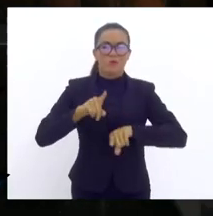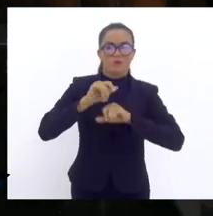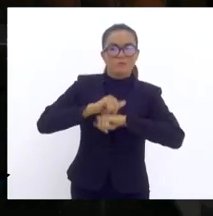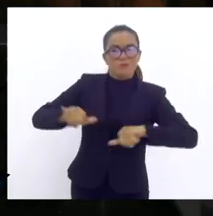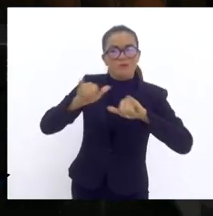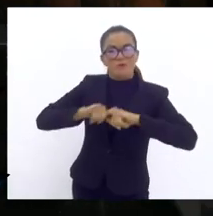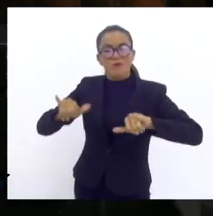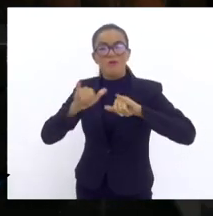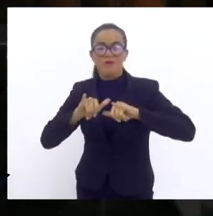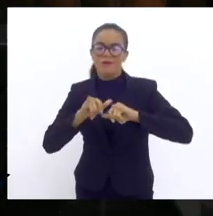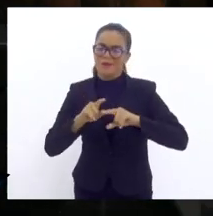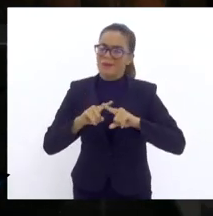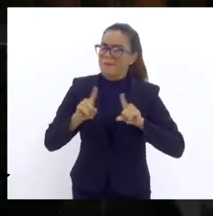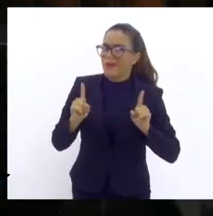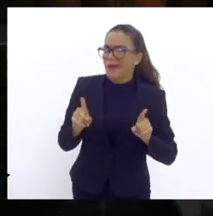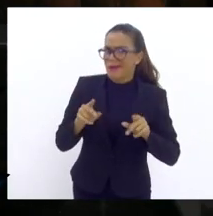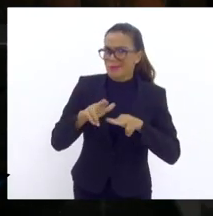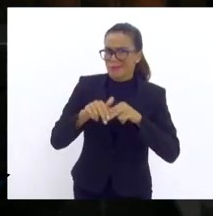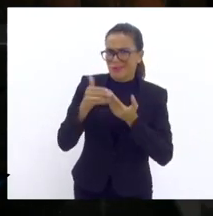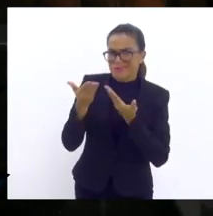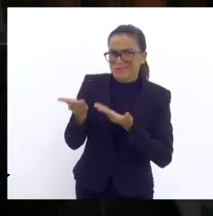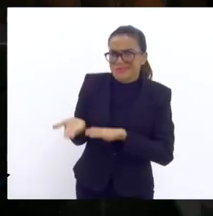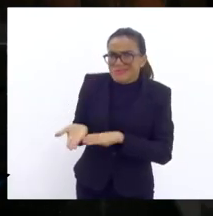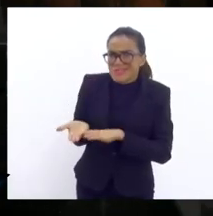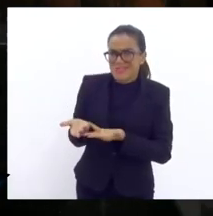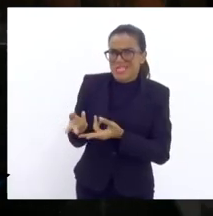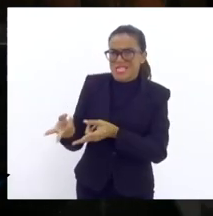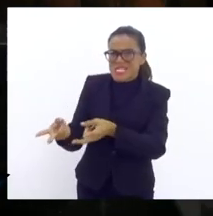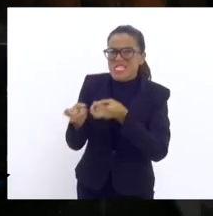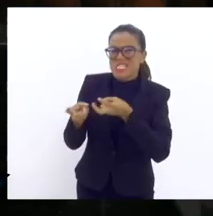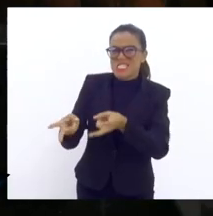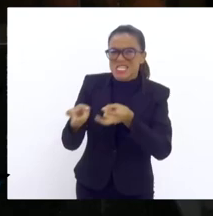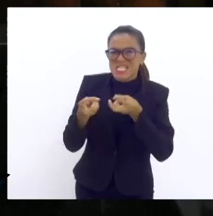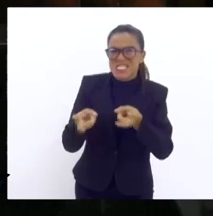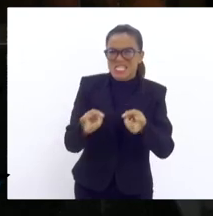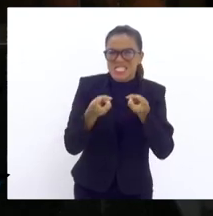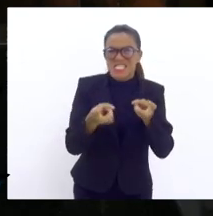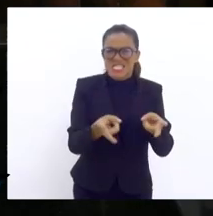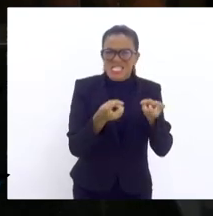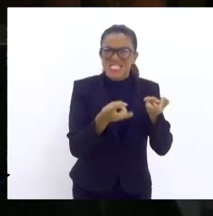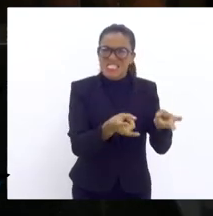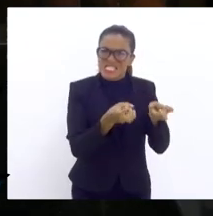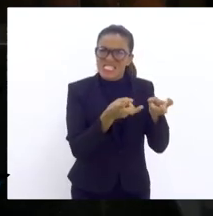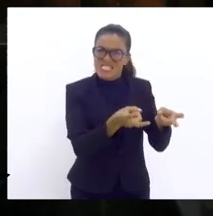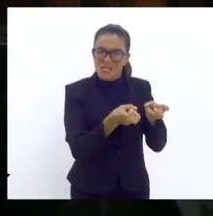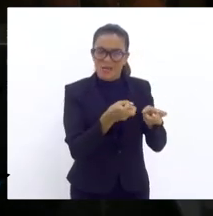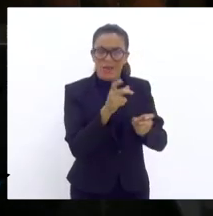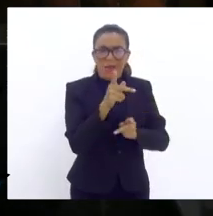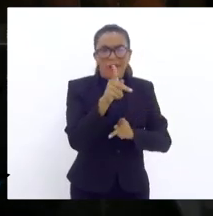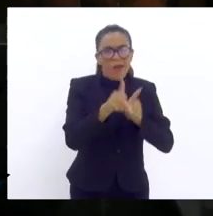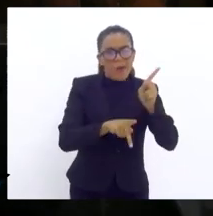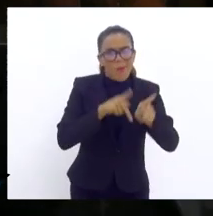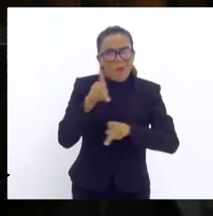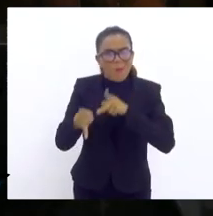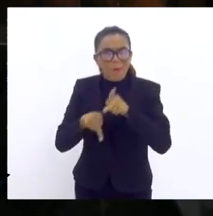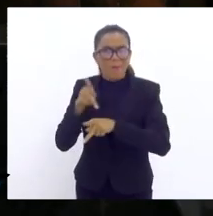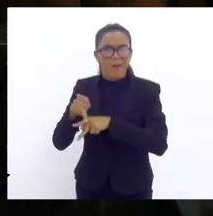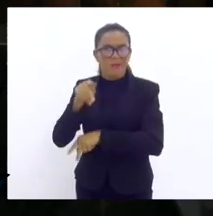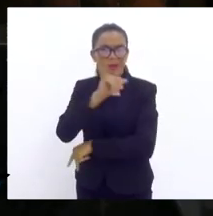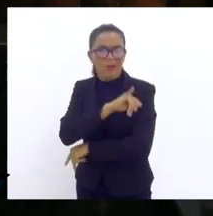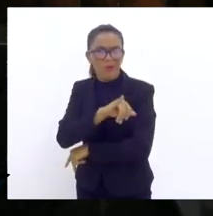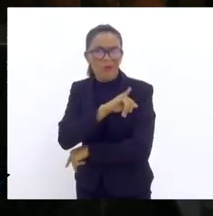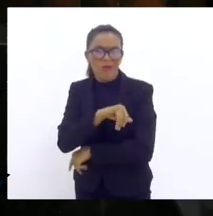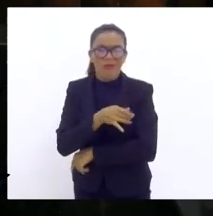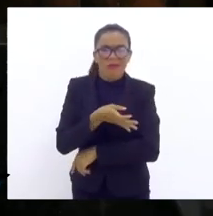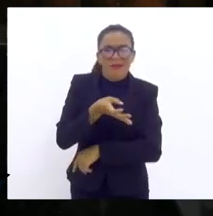Mas nem por causa disso espoliar o cidadão fluminense que quer assistir